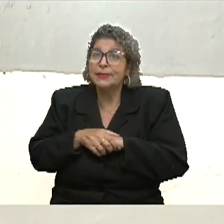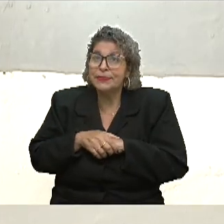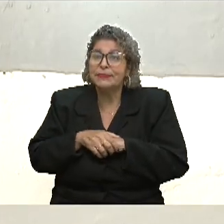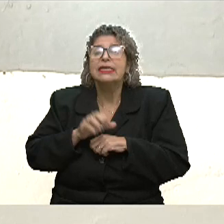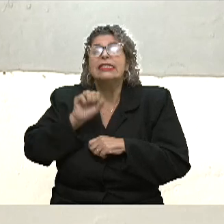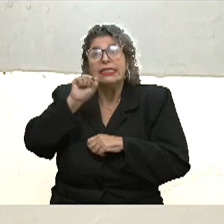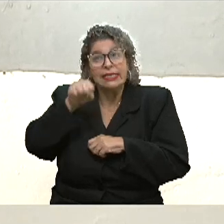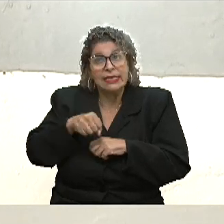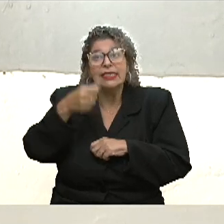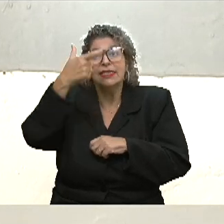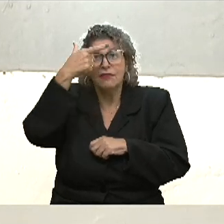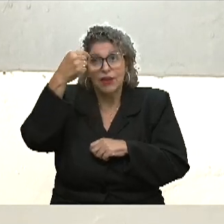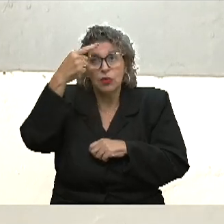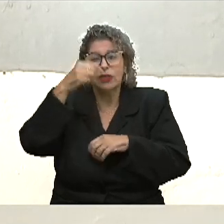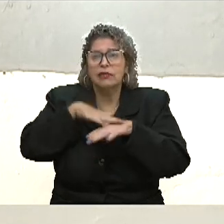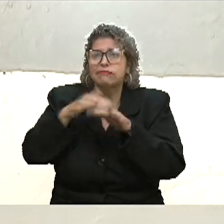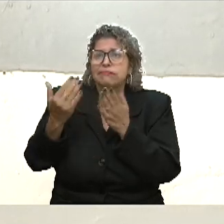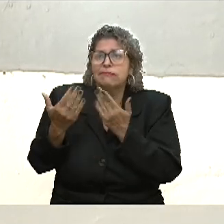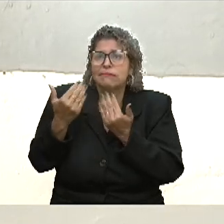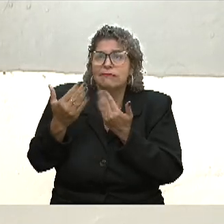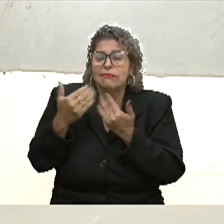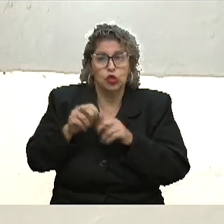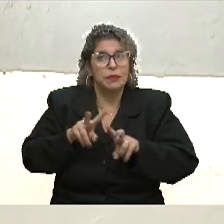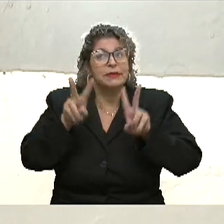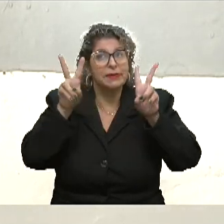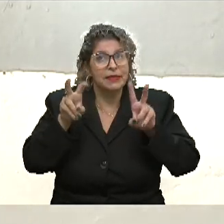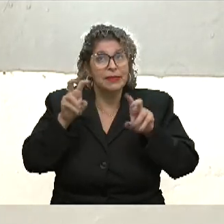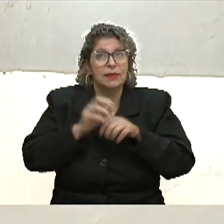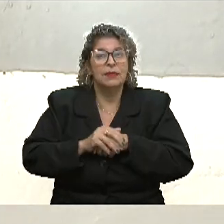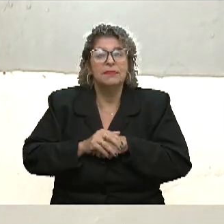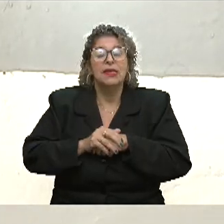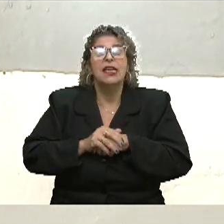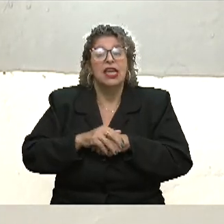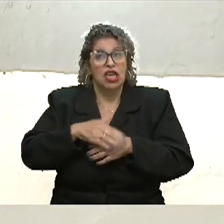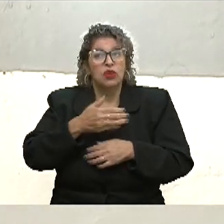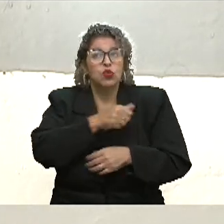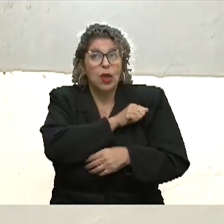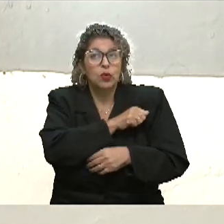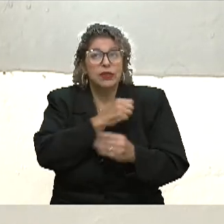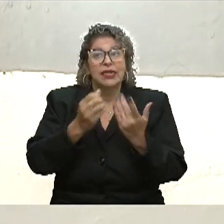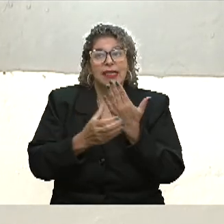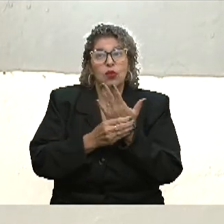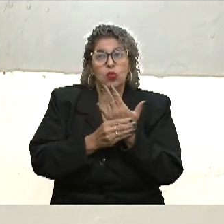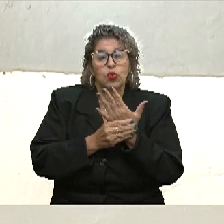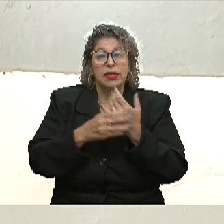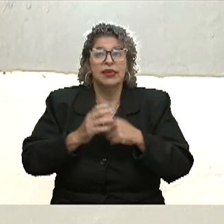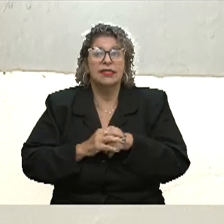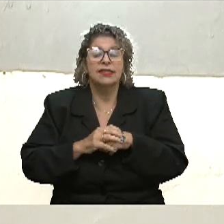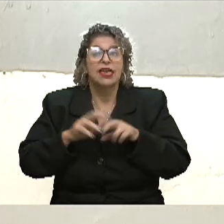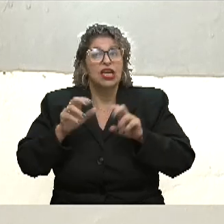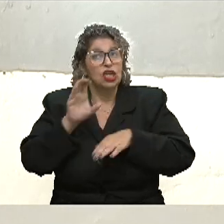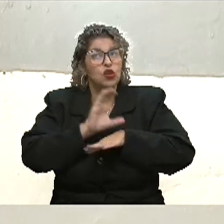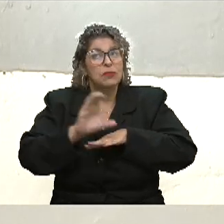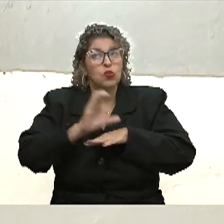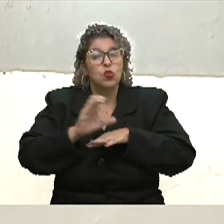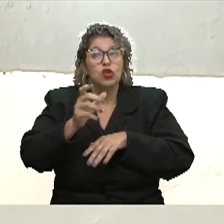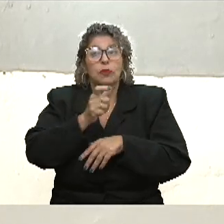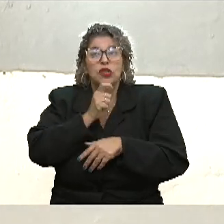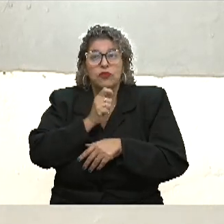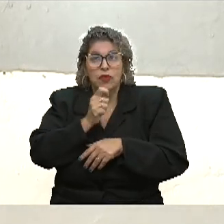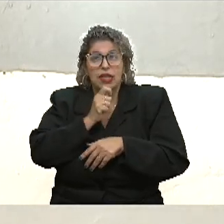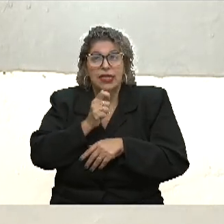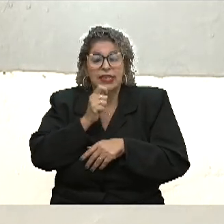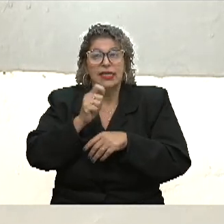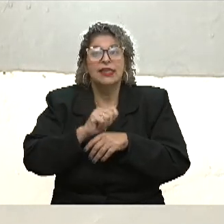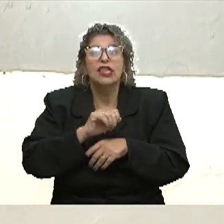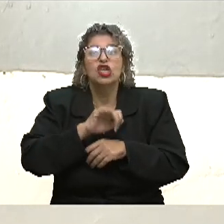Sim, na faculdade a gente conversa bastante sobre isso. Eu sou aluna da URGS e no jornalismo a gente debate bastante, os alunos